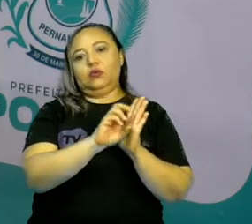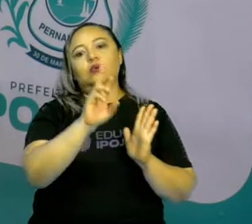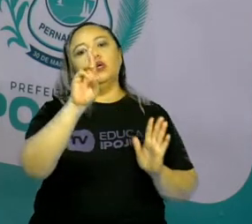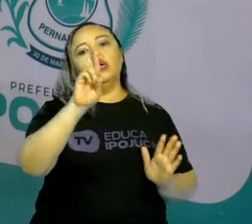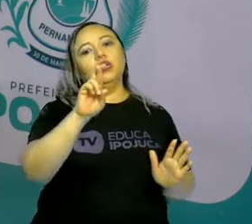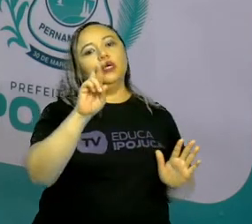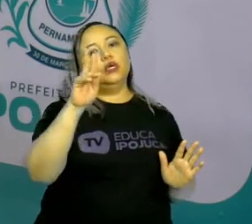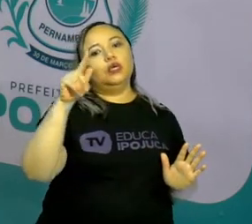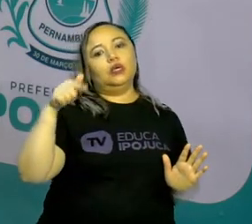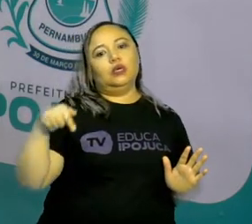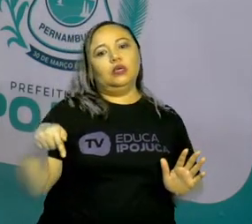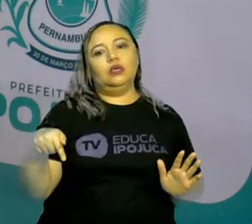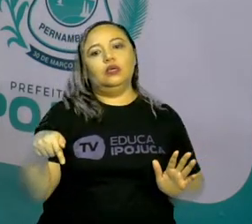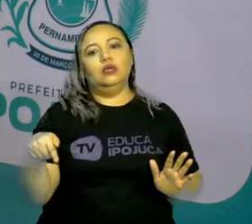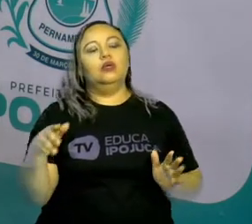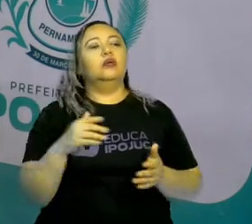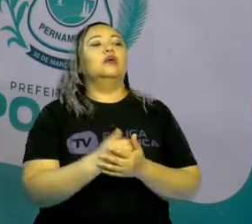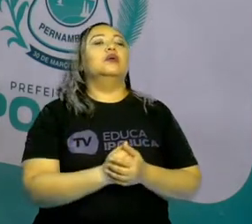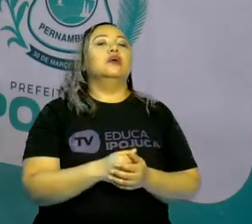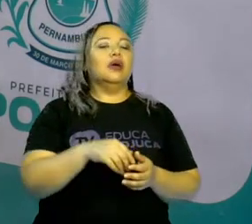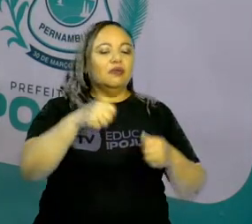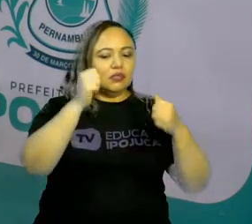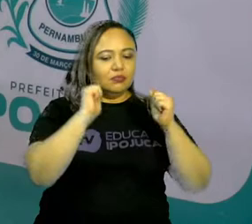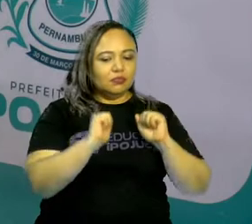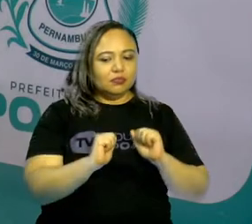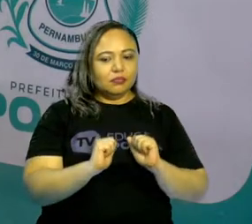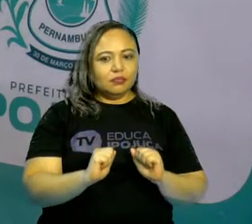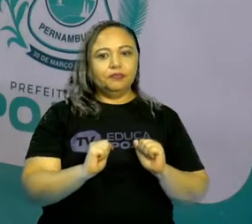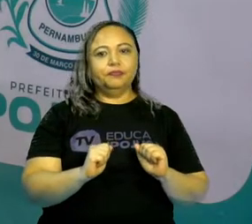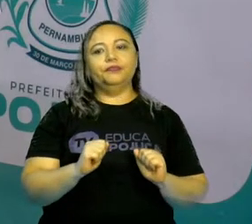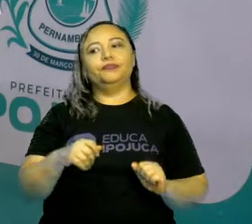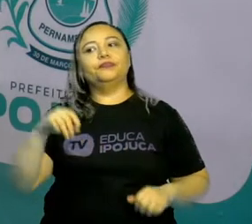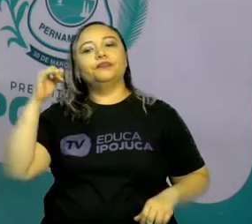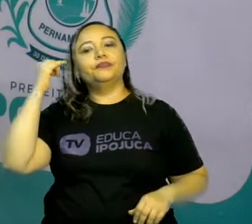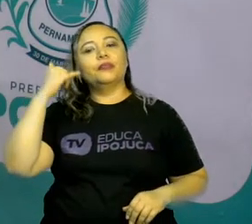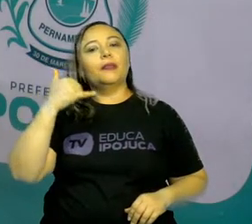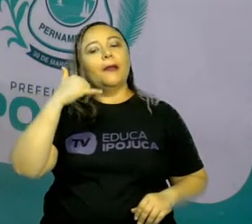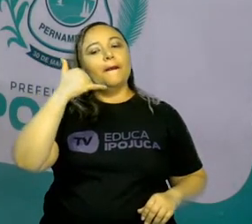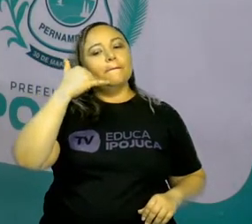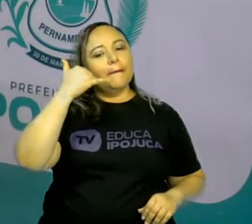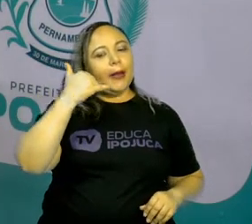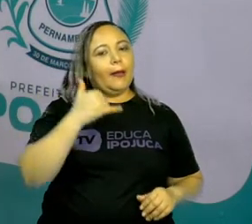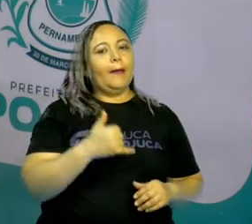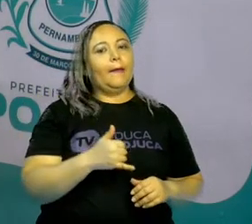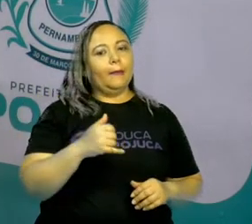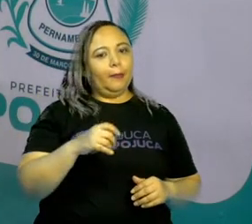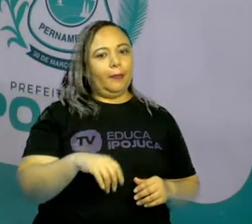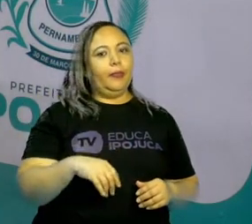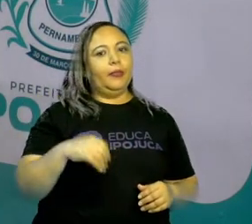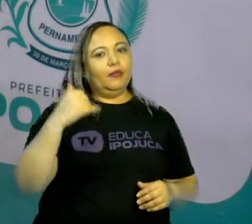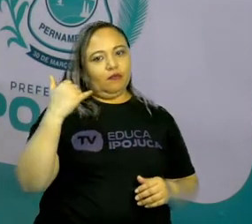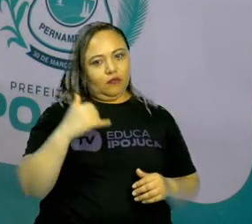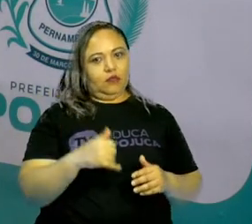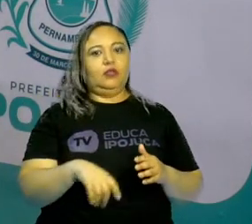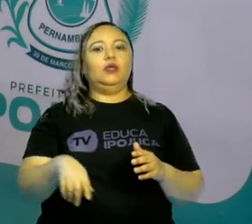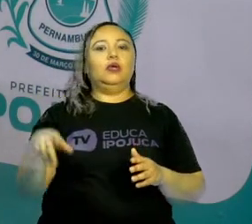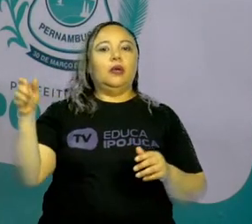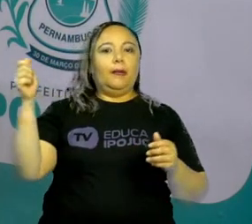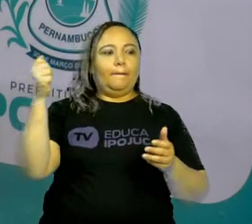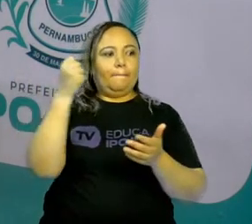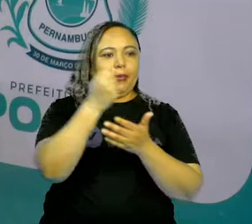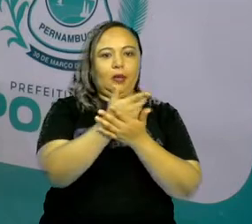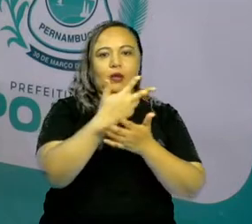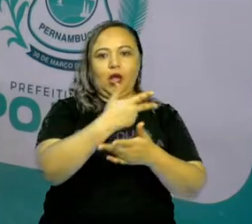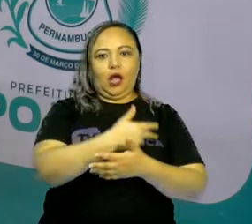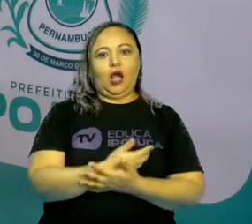paga através do celular, que é um código de leitura, tá bom? E também temos a